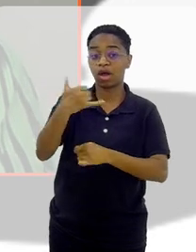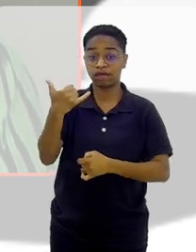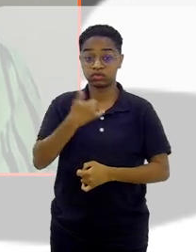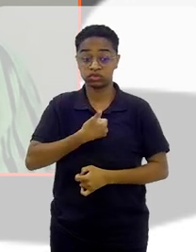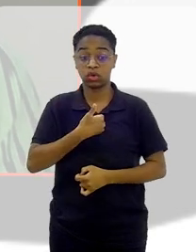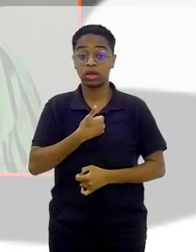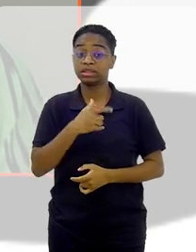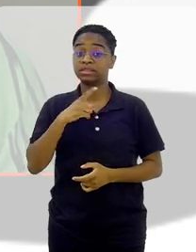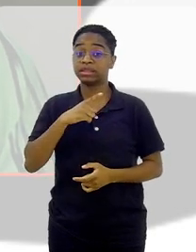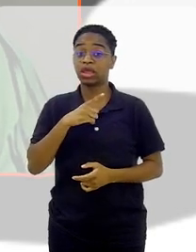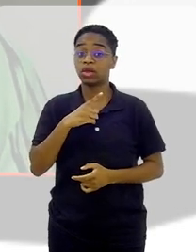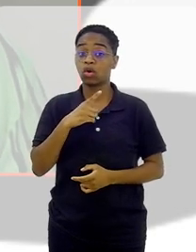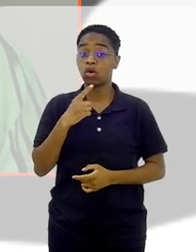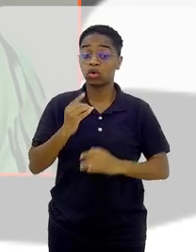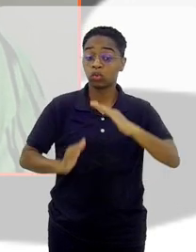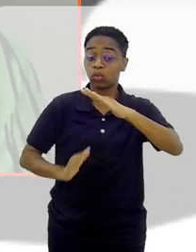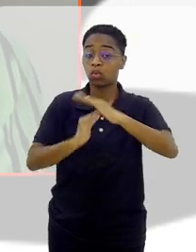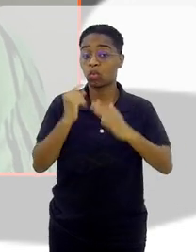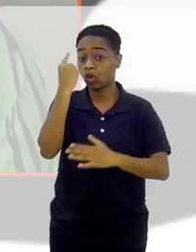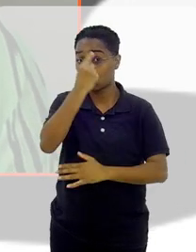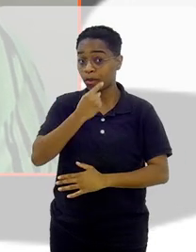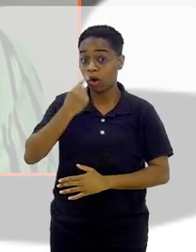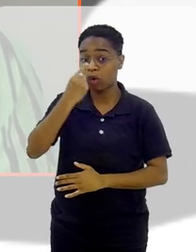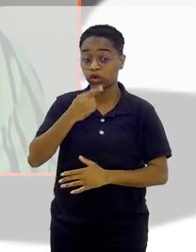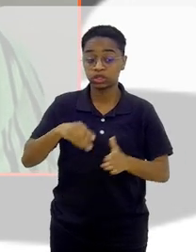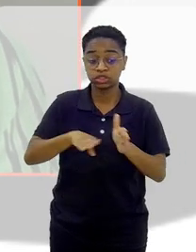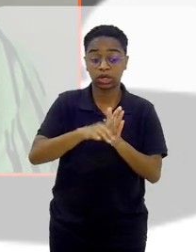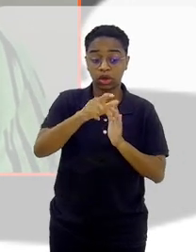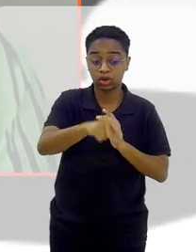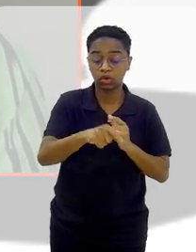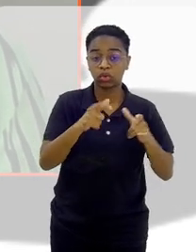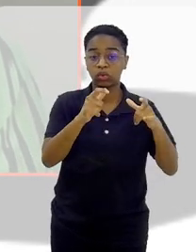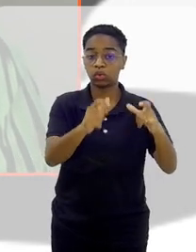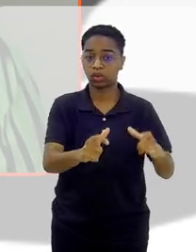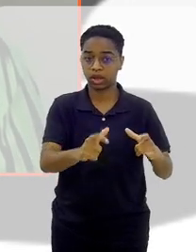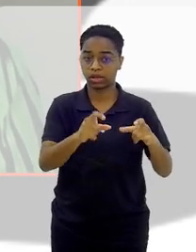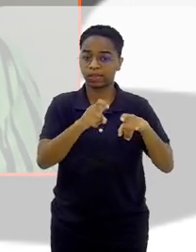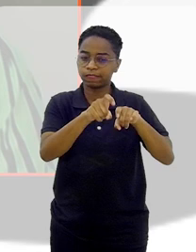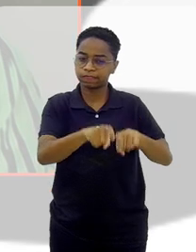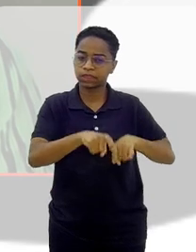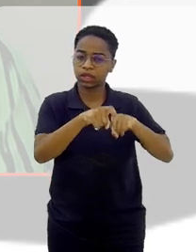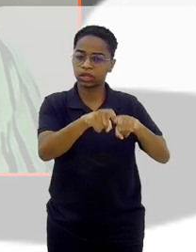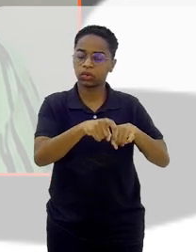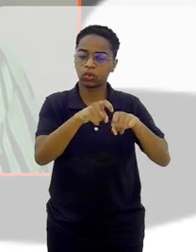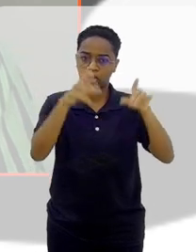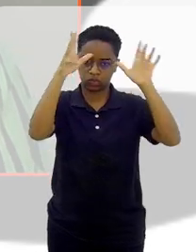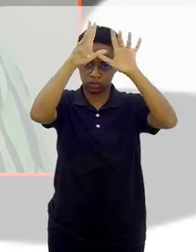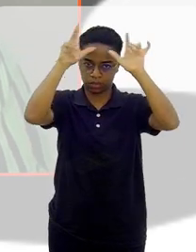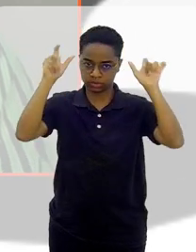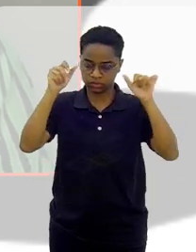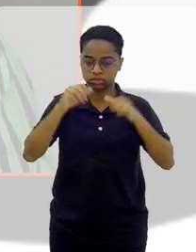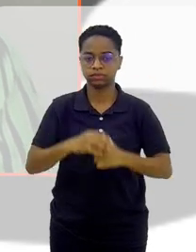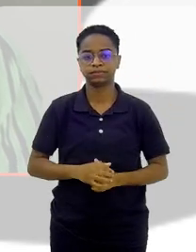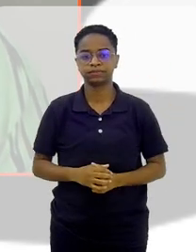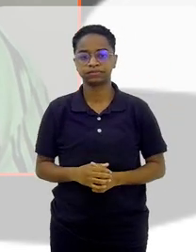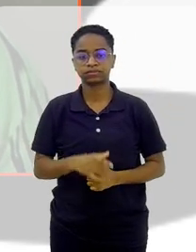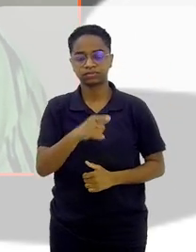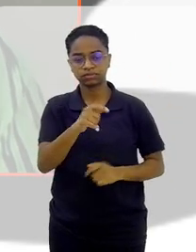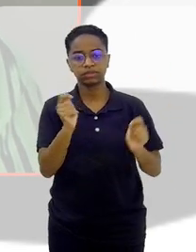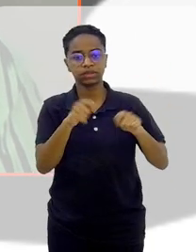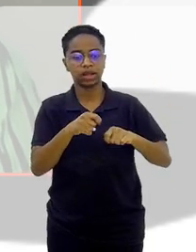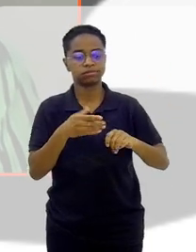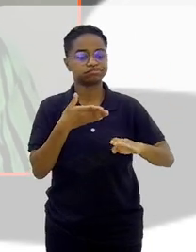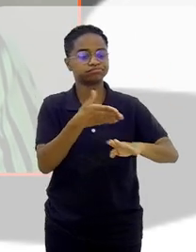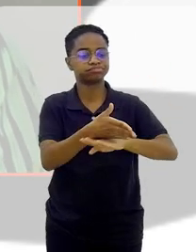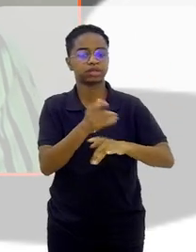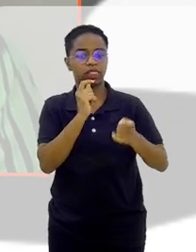no máximo uma hora pra nós estarmos numa pequena localidade lá no interior do estado do Amazonas pra entrevistar as